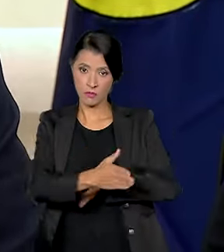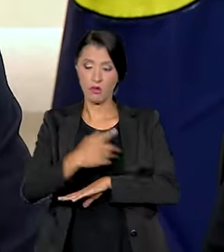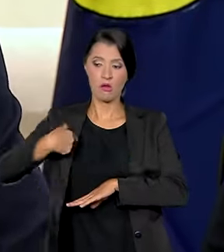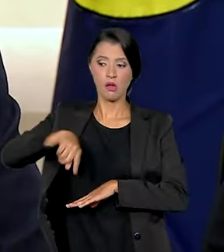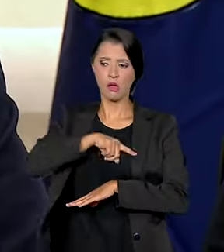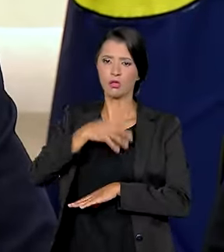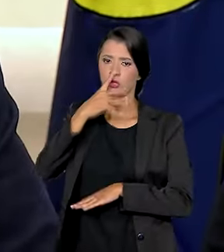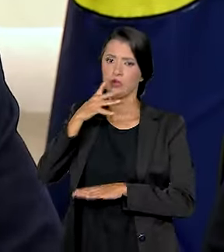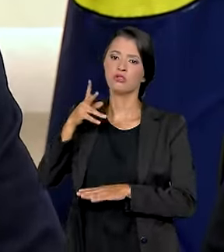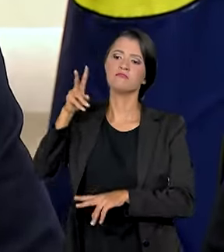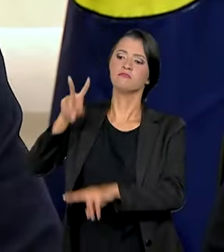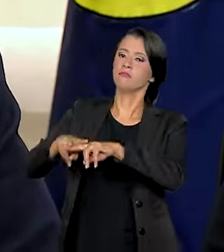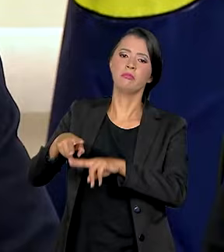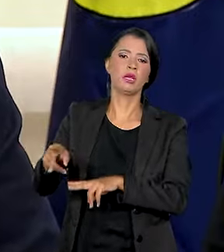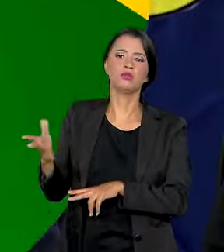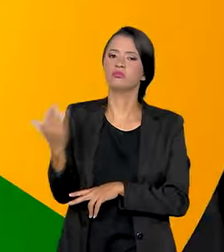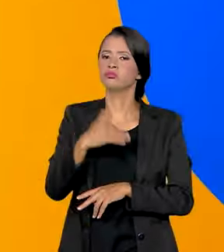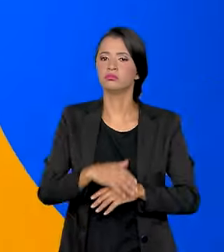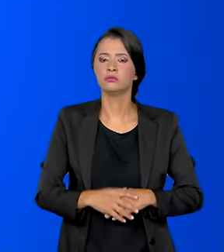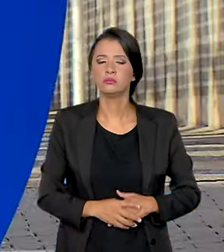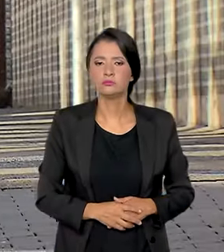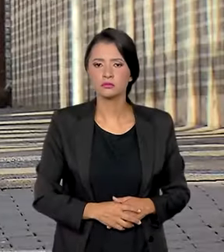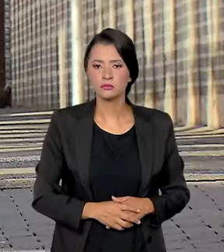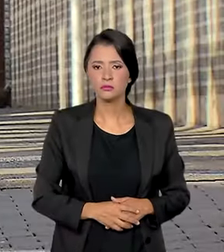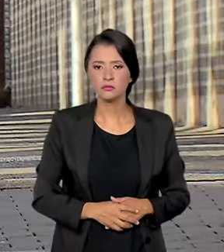fazer ataque, nós estamos pedindo a prisão.